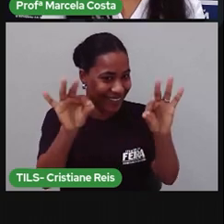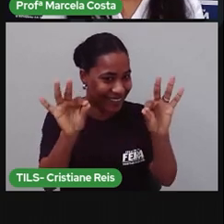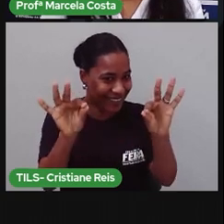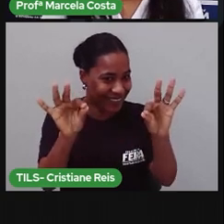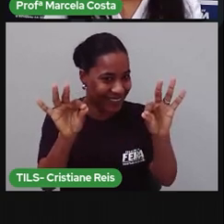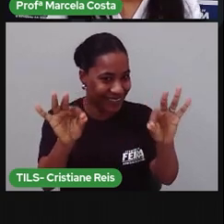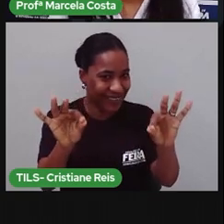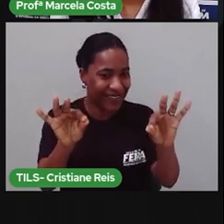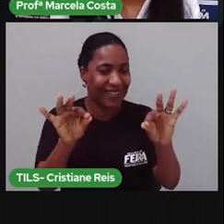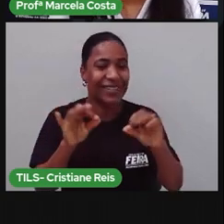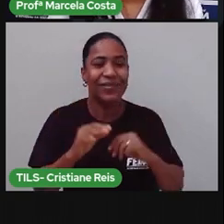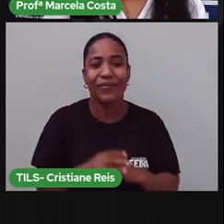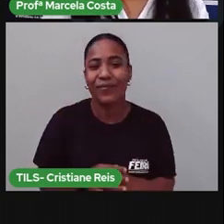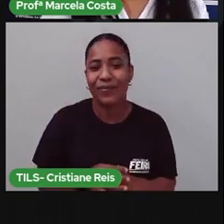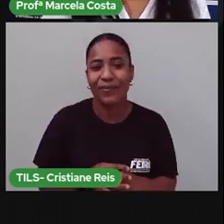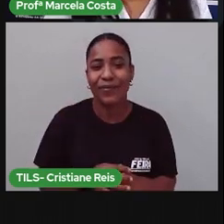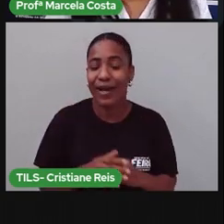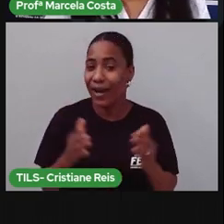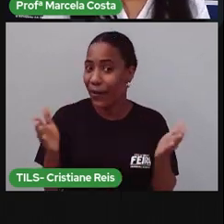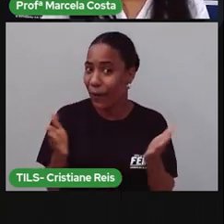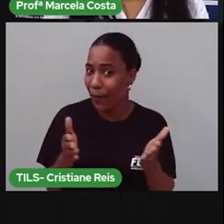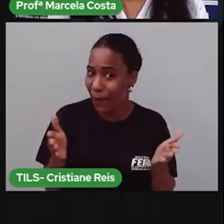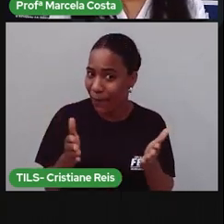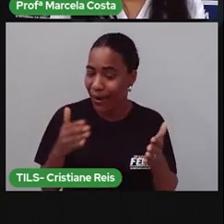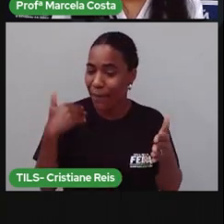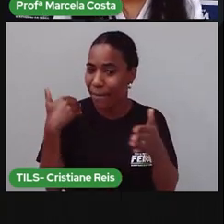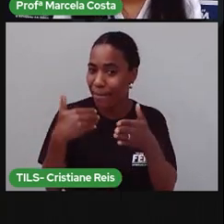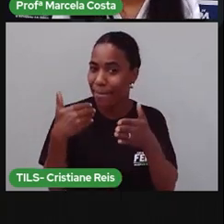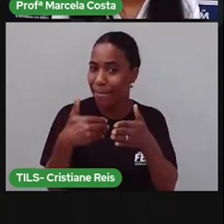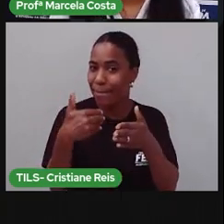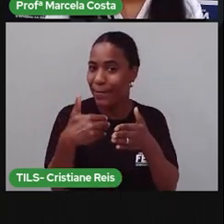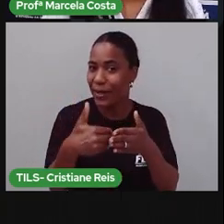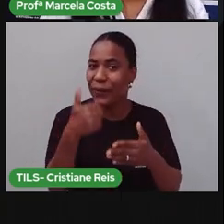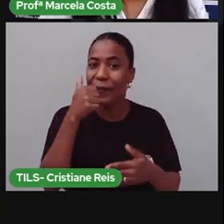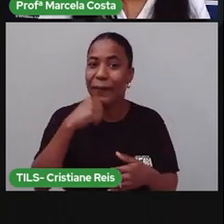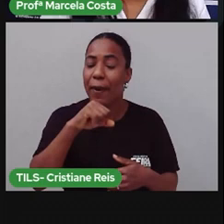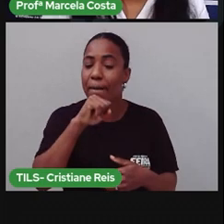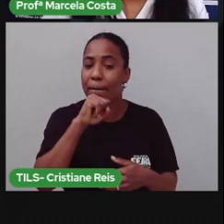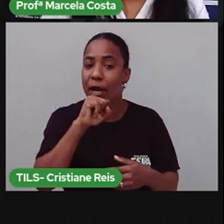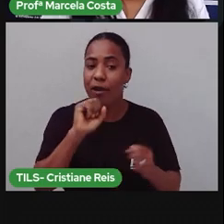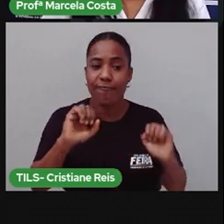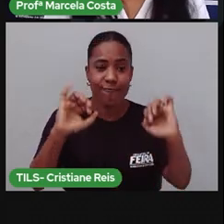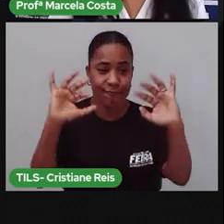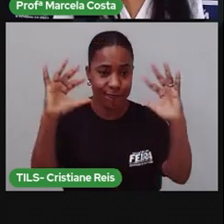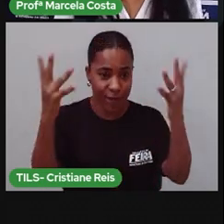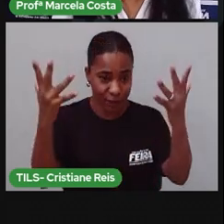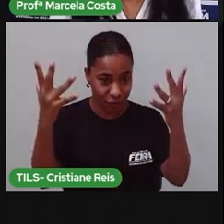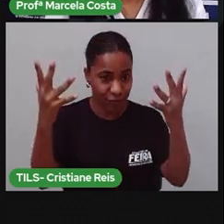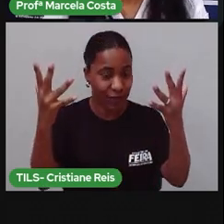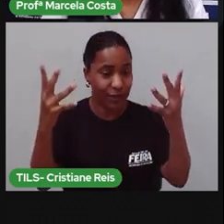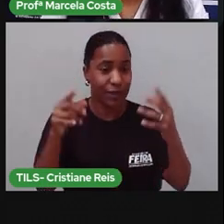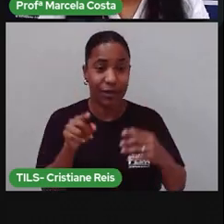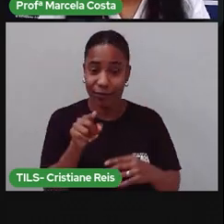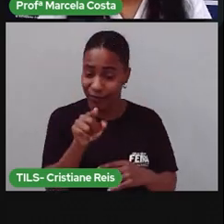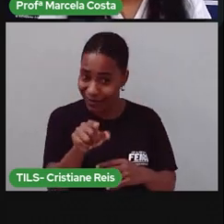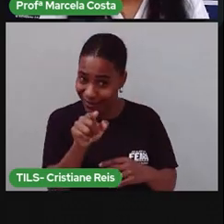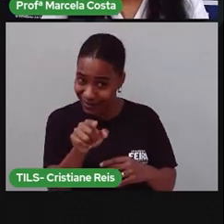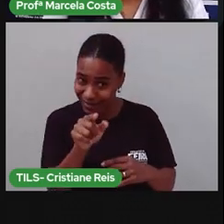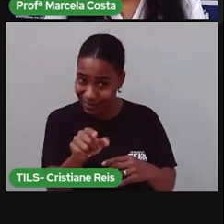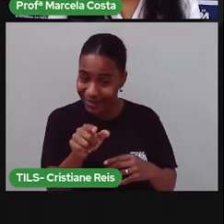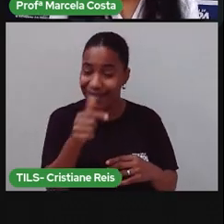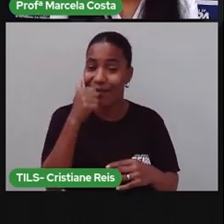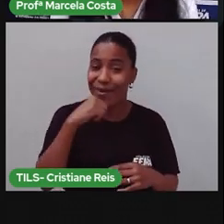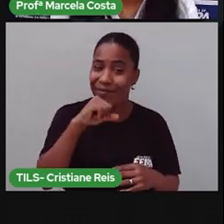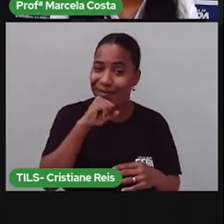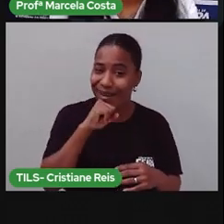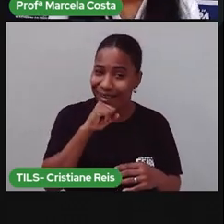Tá chegando aí o dia das mães. E a gente vai escrever agora um bilhetinho pra essa pessoa especial,